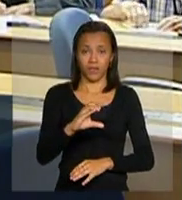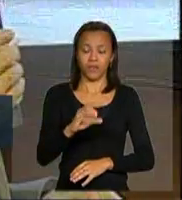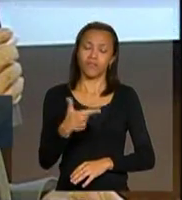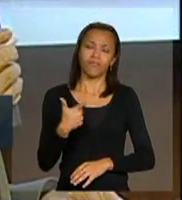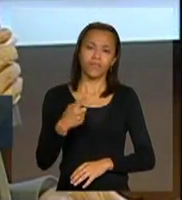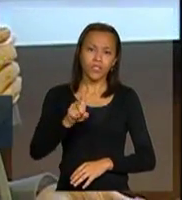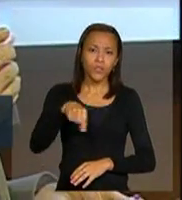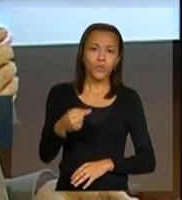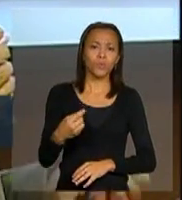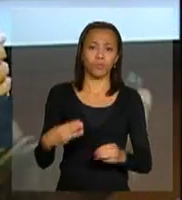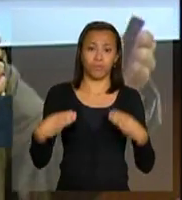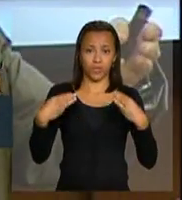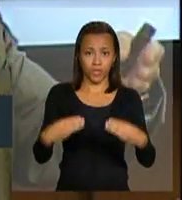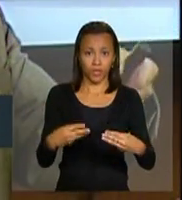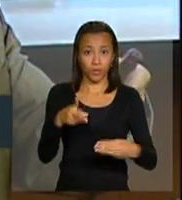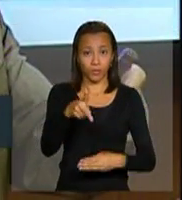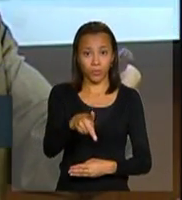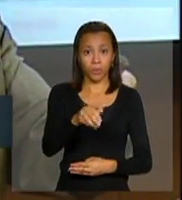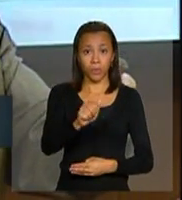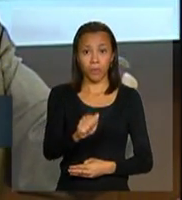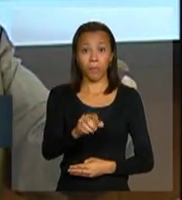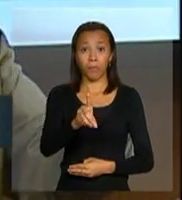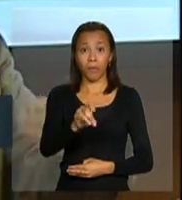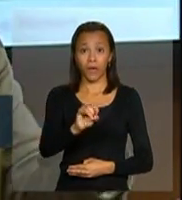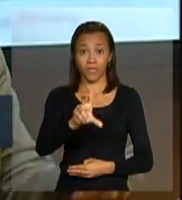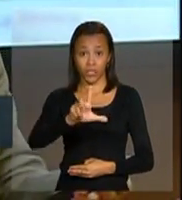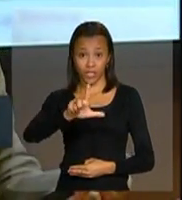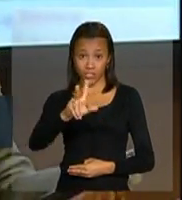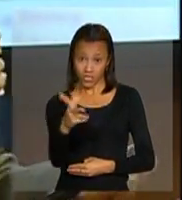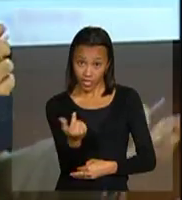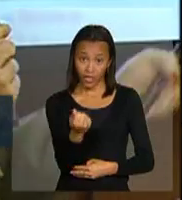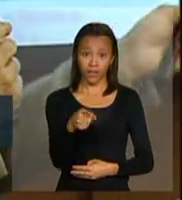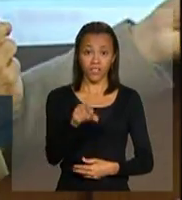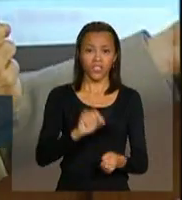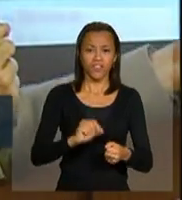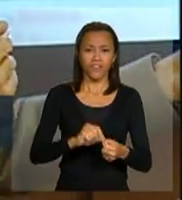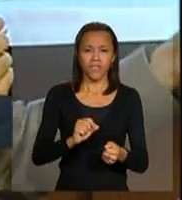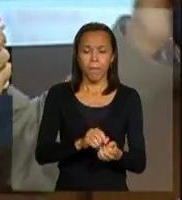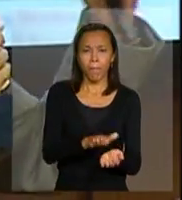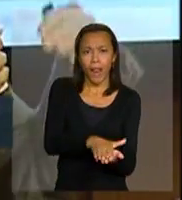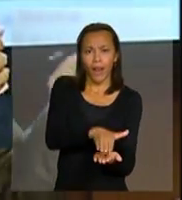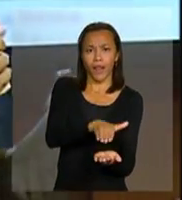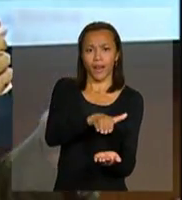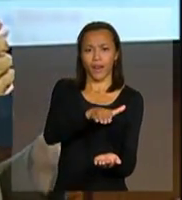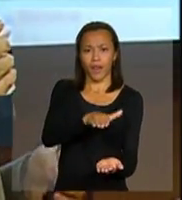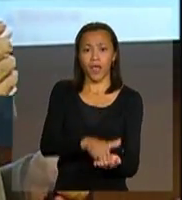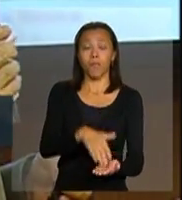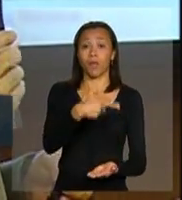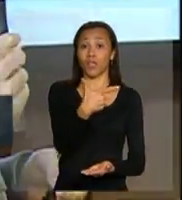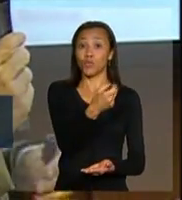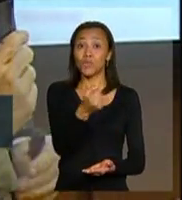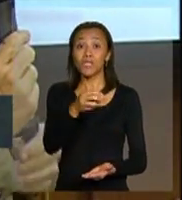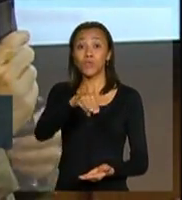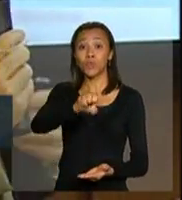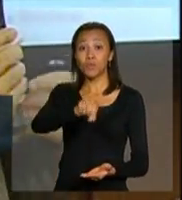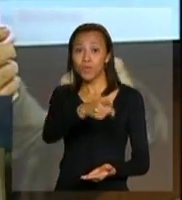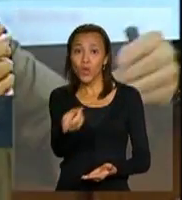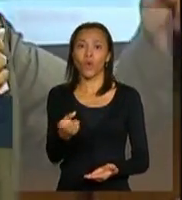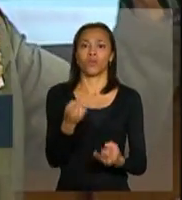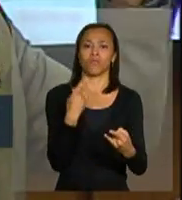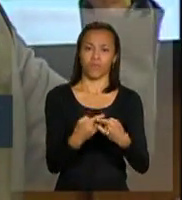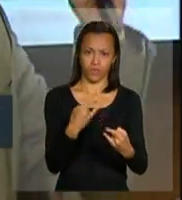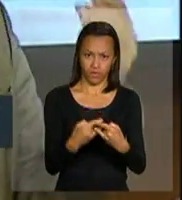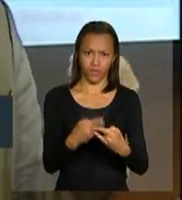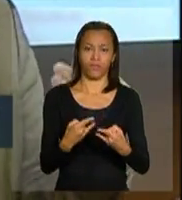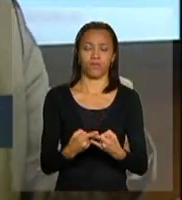do ministro Padilha, proposta de duplicar a produção e sendo passados de 100 milhões para 200 milhões de preservativos, que faz